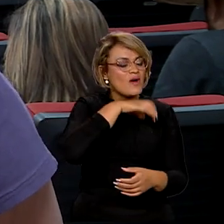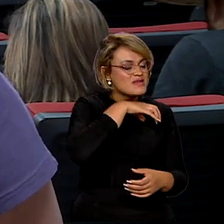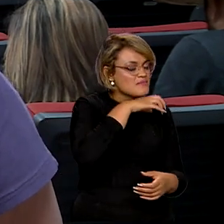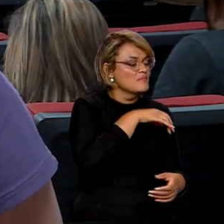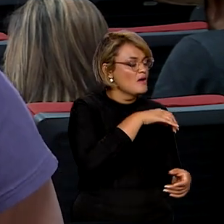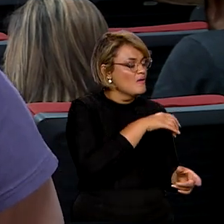queijo, um leite, né?